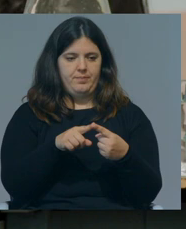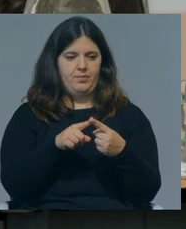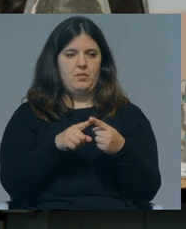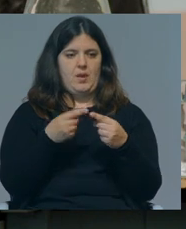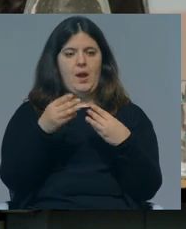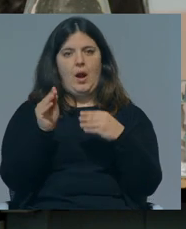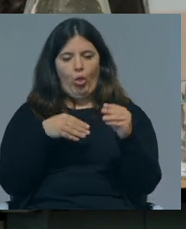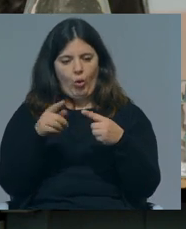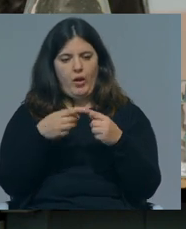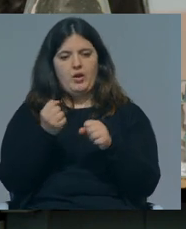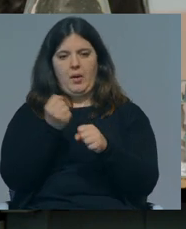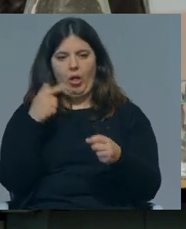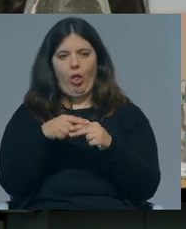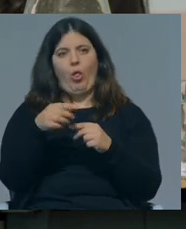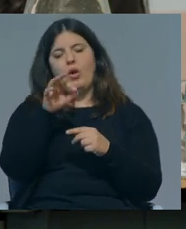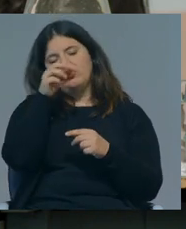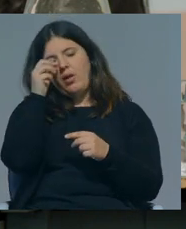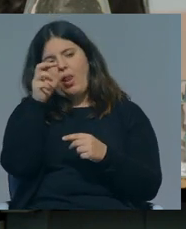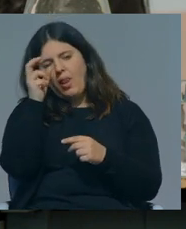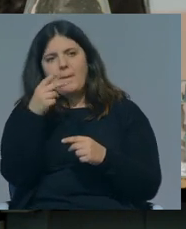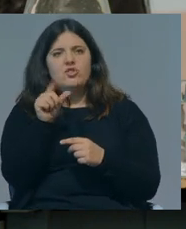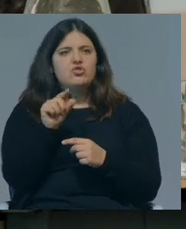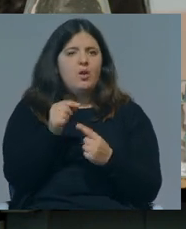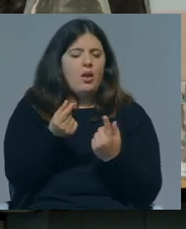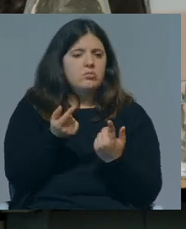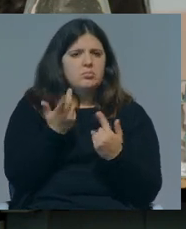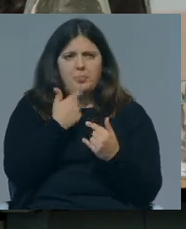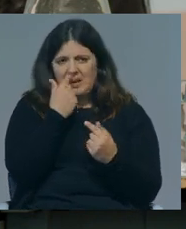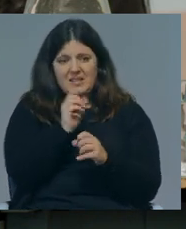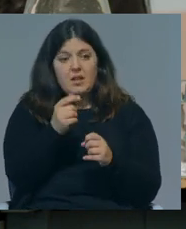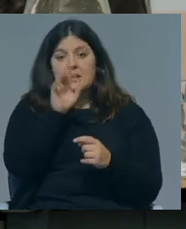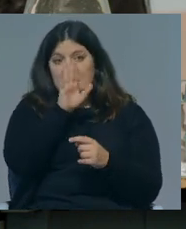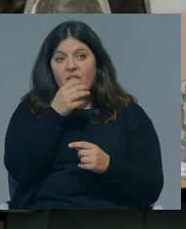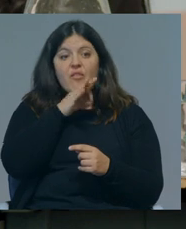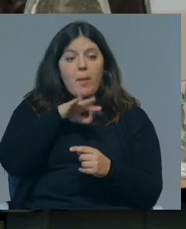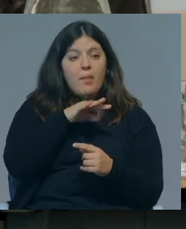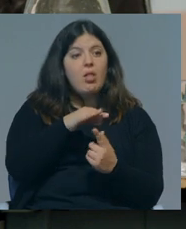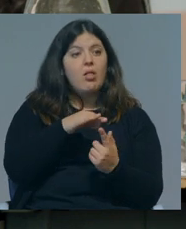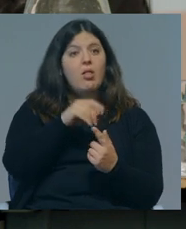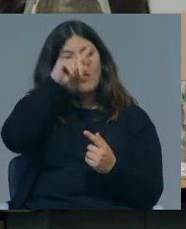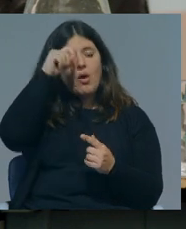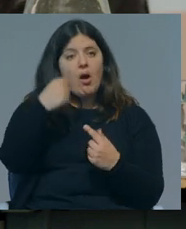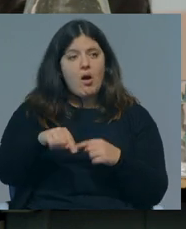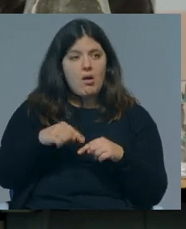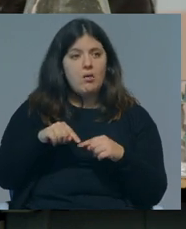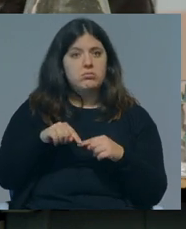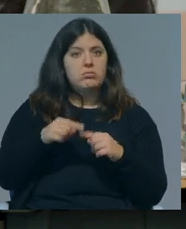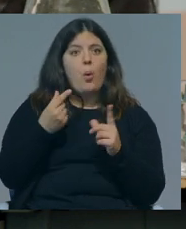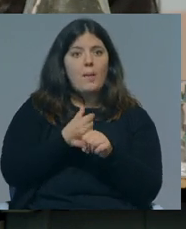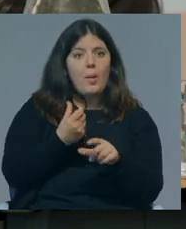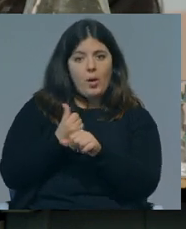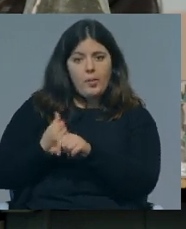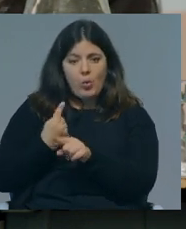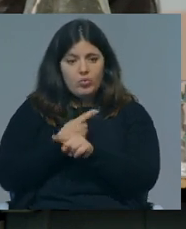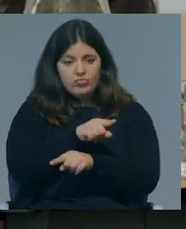cartelinas e marcadores e lápis, etc., que não parece nada, mas para uma família que passa enormes dificuldades, estar a comprar